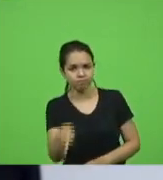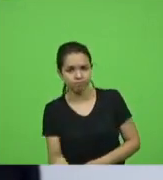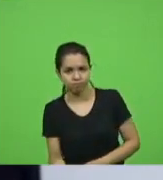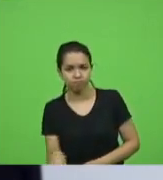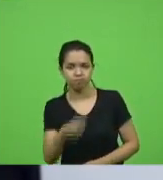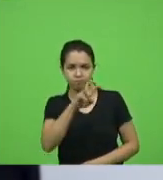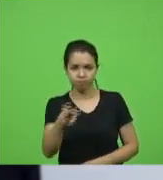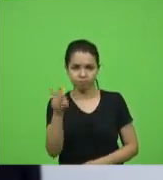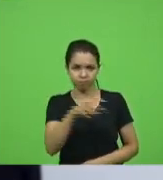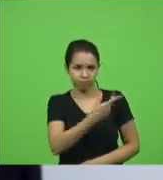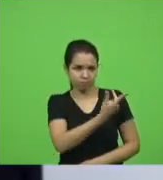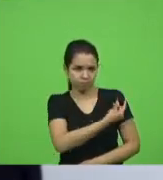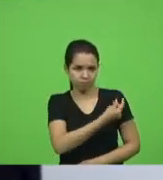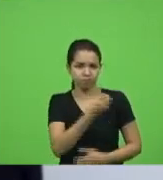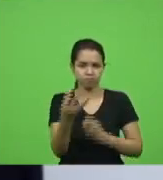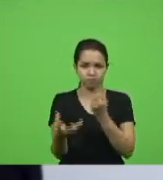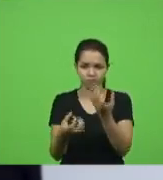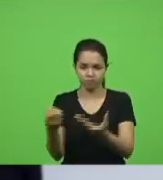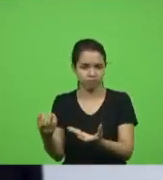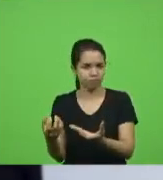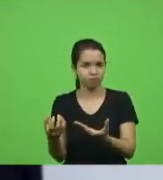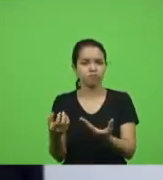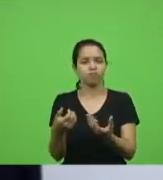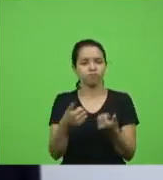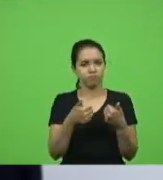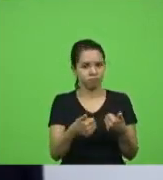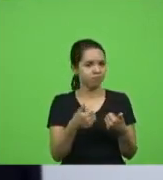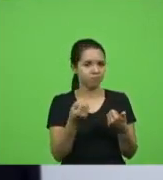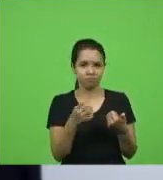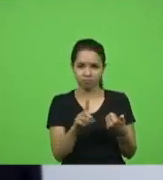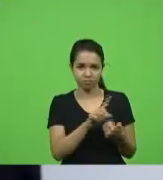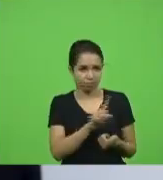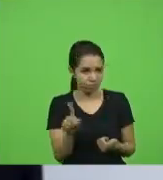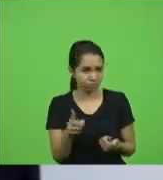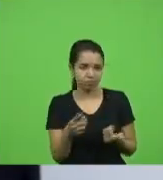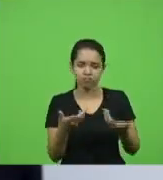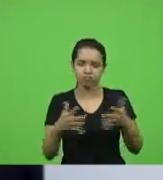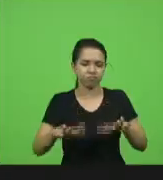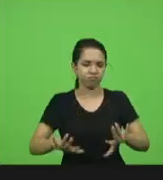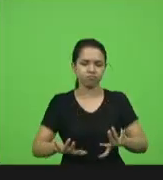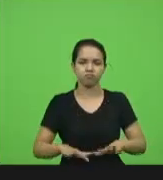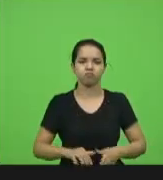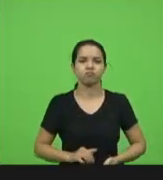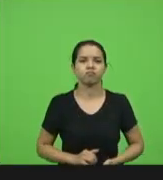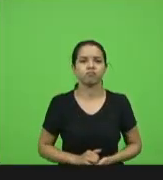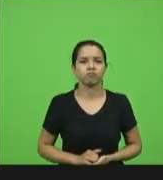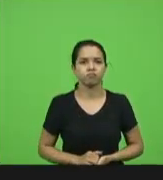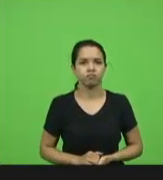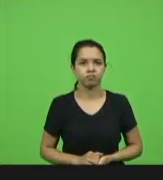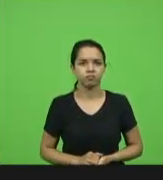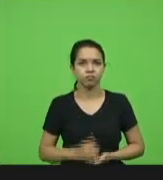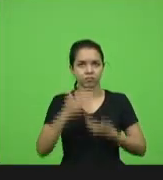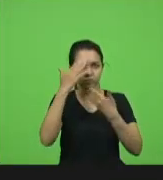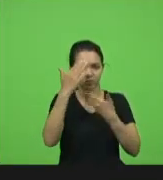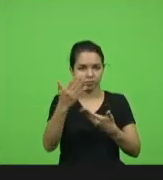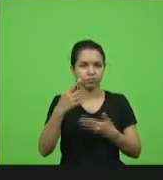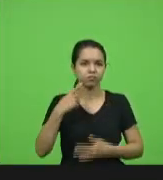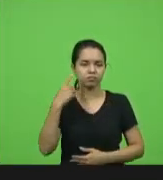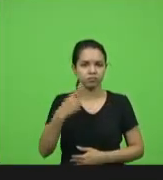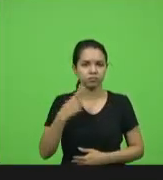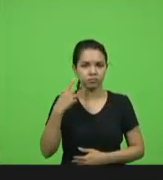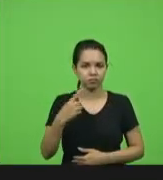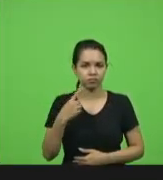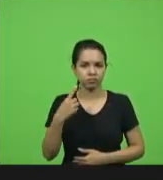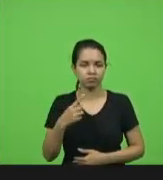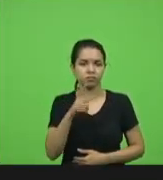-vindo se não vier é desnecessário vir obrigado senhor presidente obrigado obrigado deputado bloco